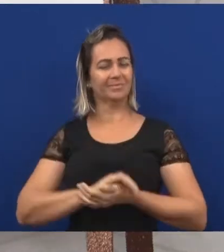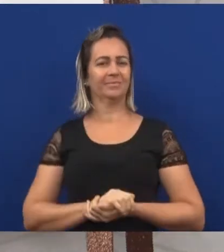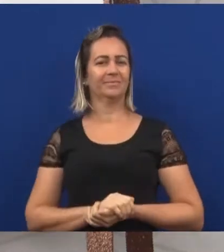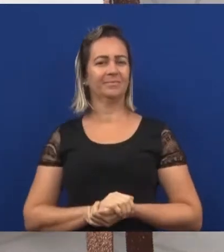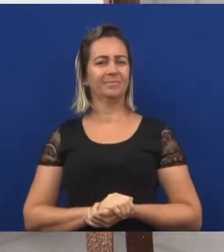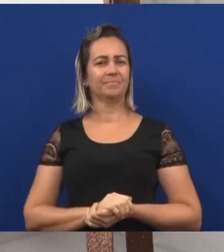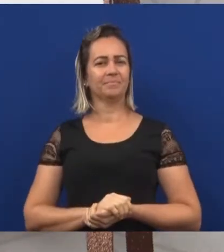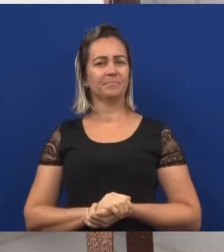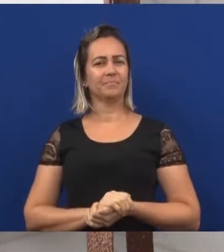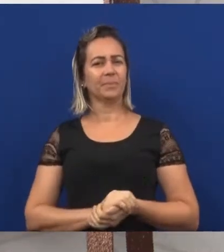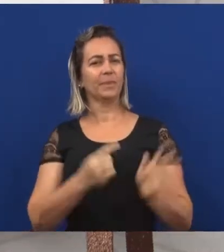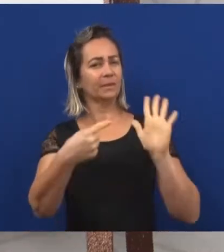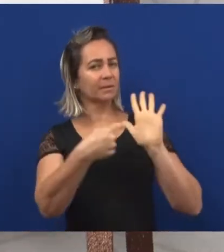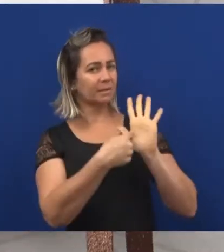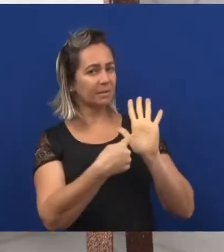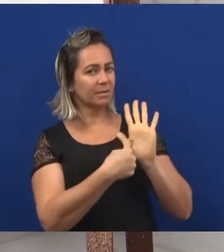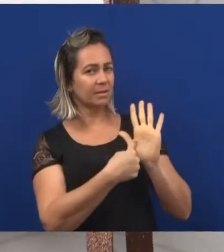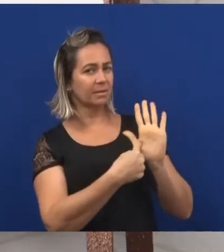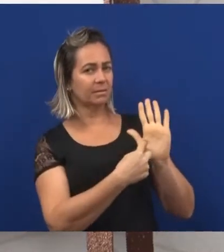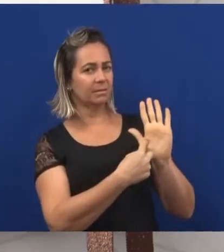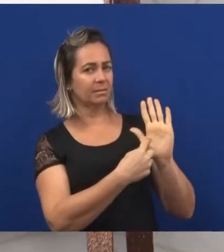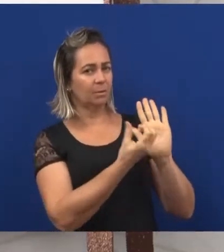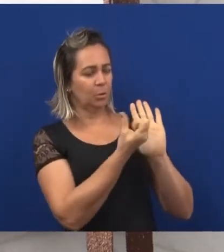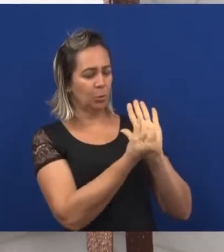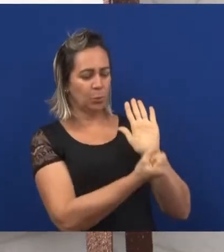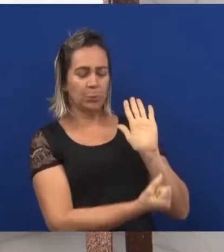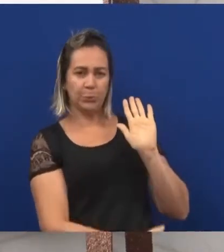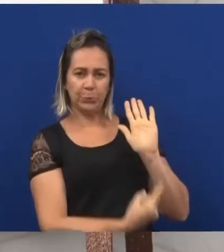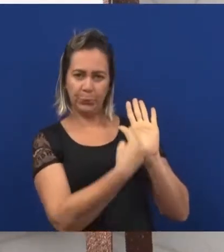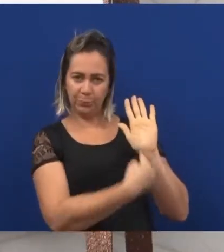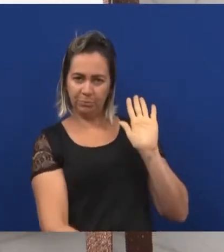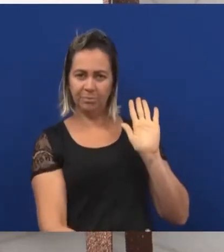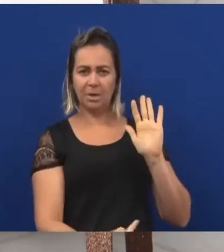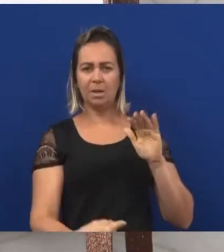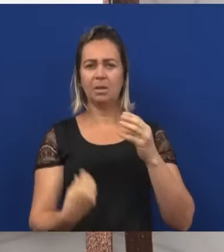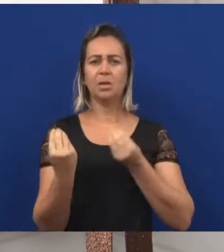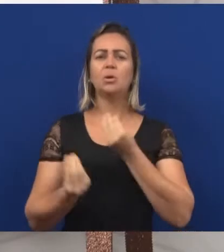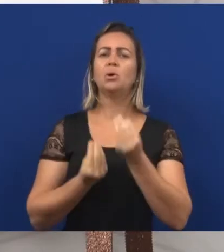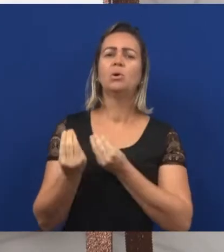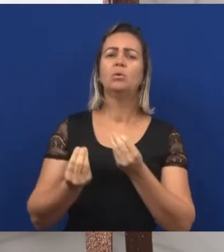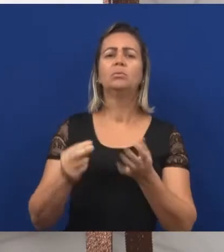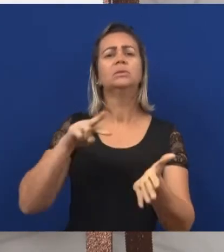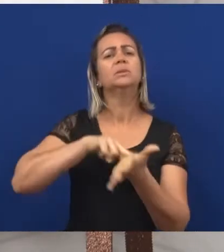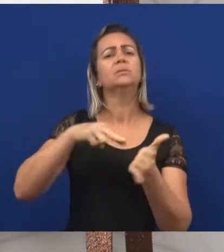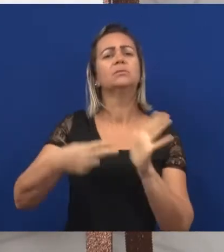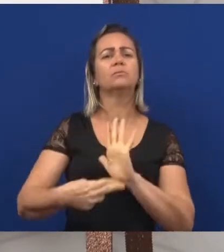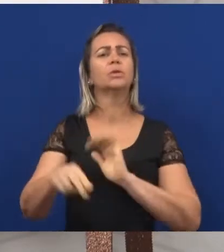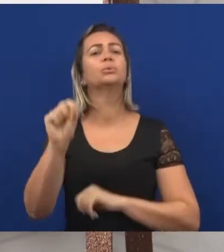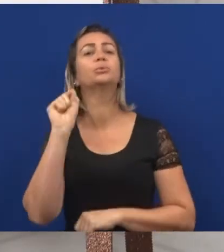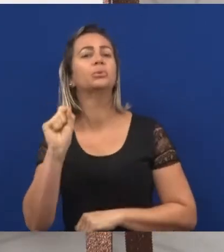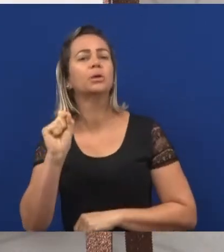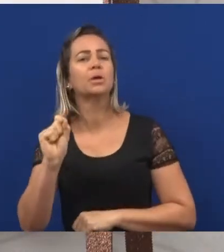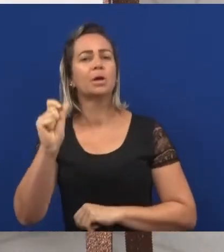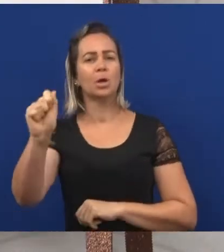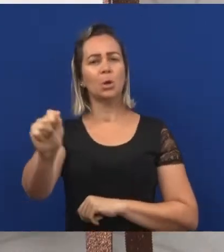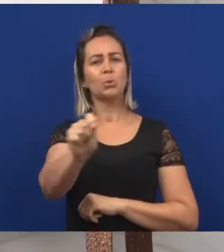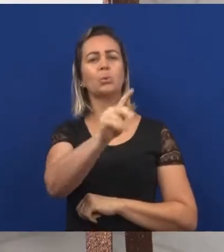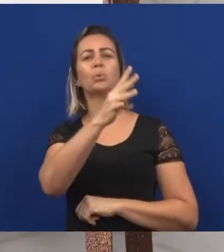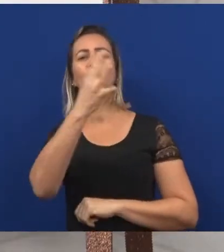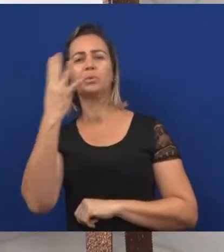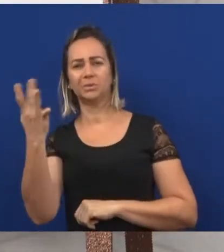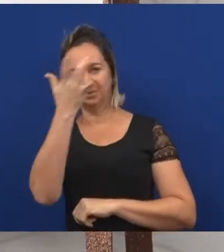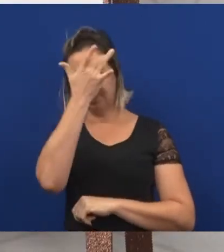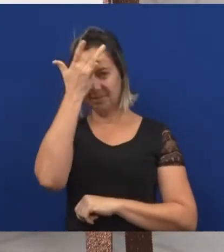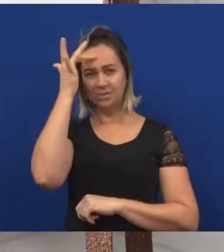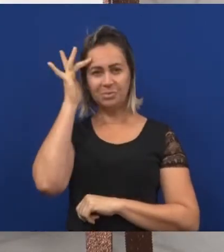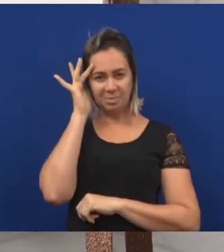Esses números representam a quantidade de pessoas